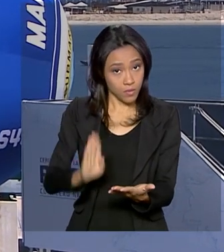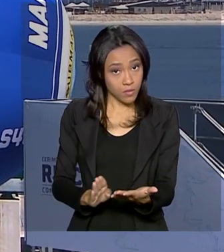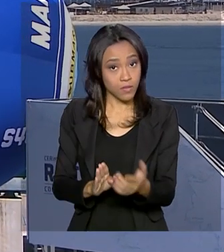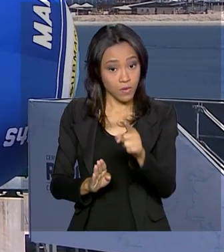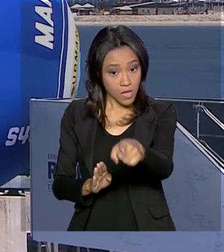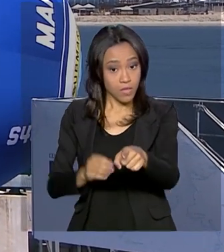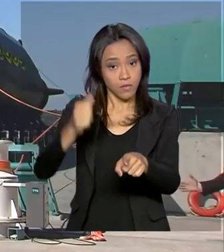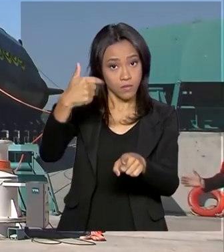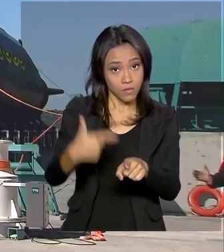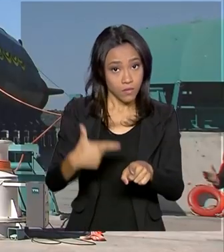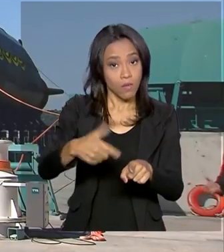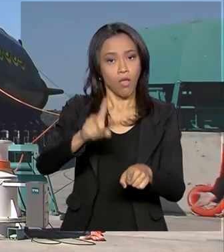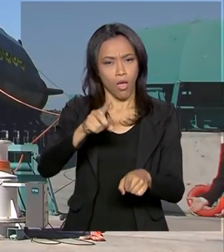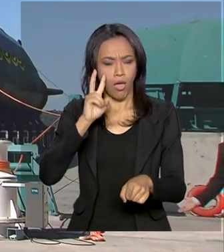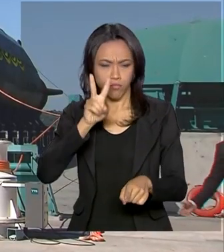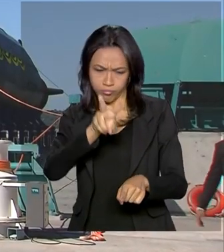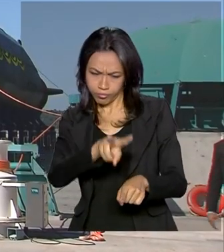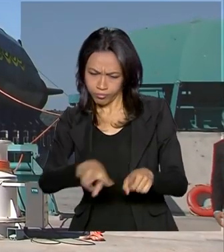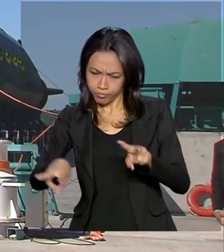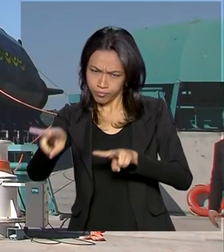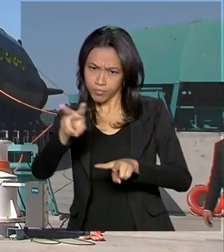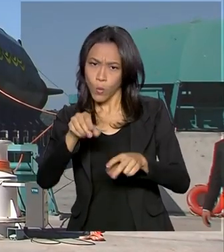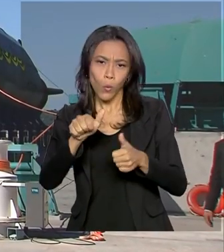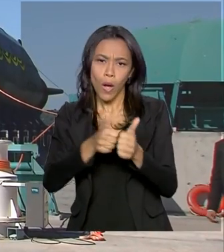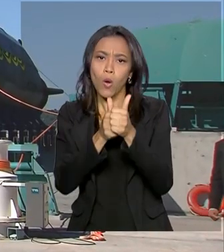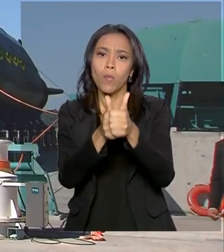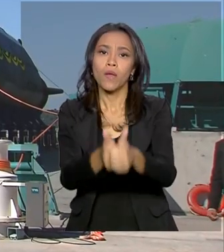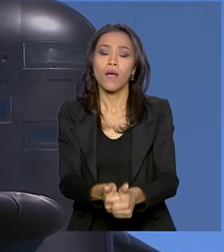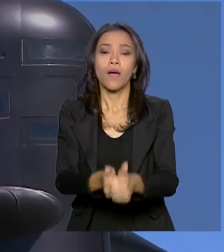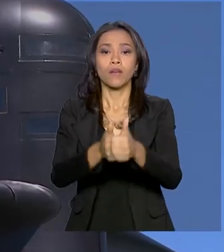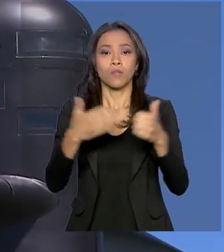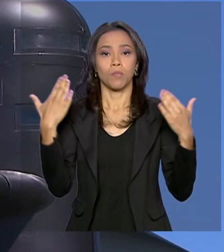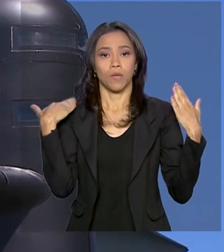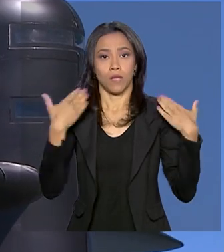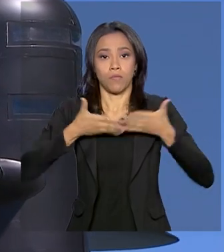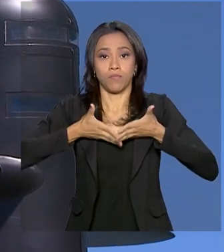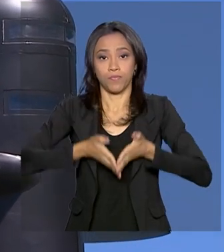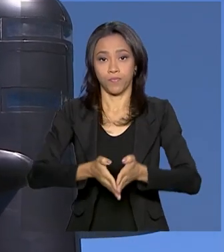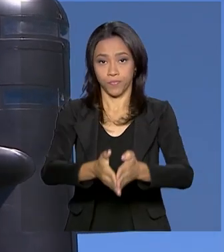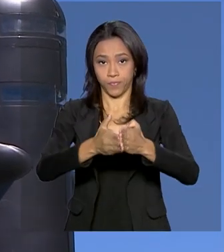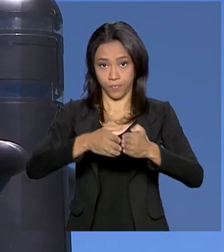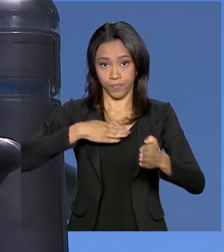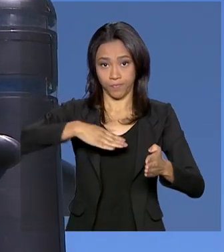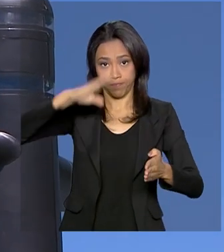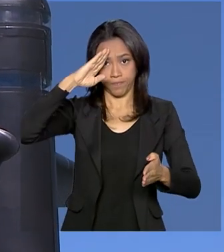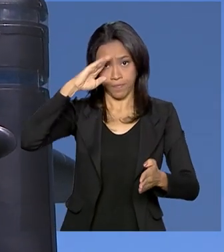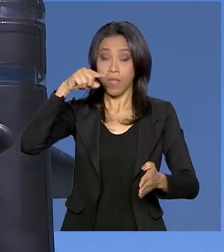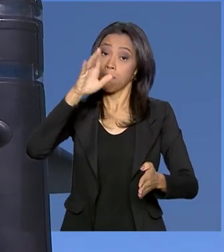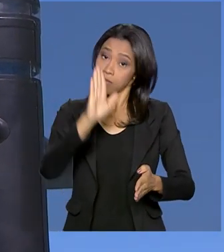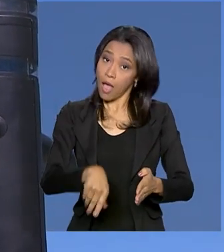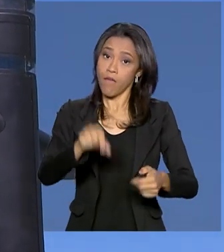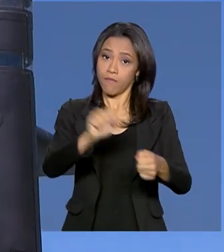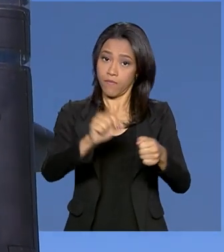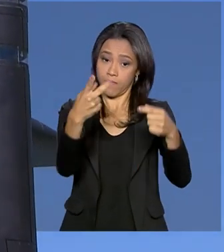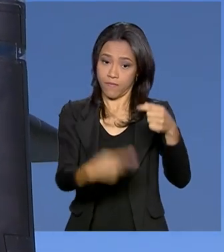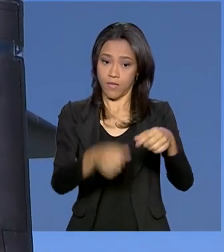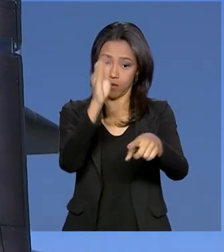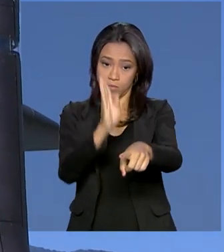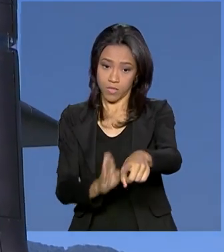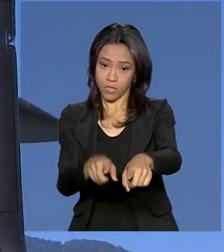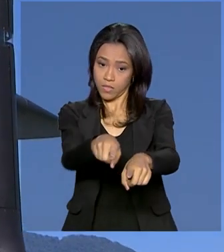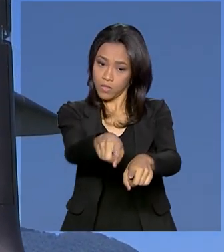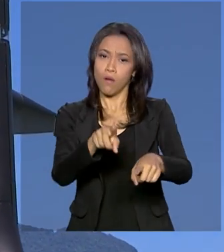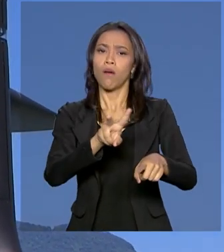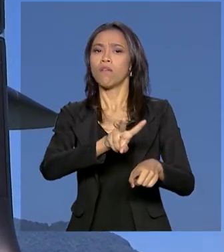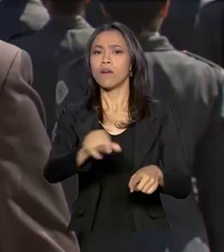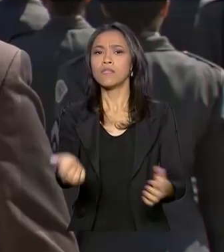projeto é supervisionado pela Maria do Brasil, mas ele é totalmente construído aqui no Brasil. O Humaitá está previsto